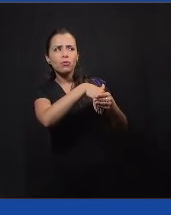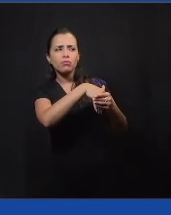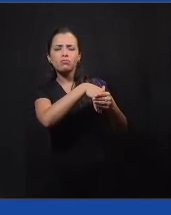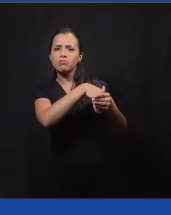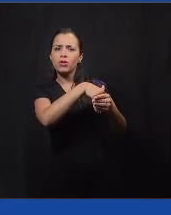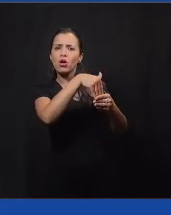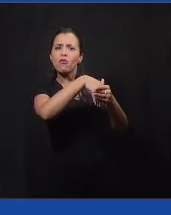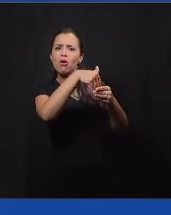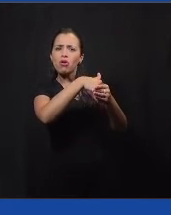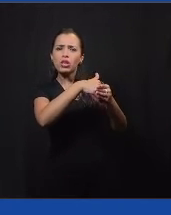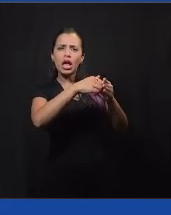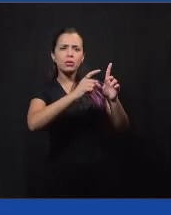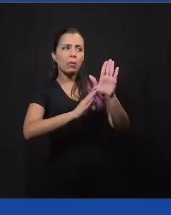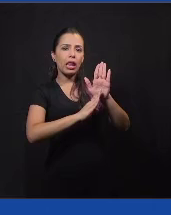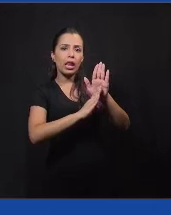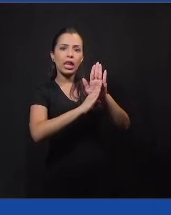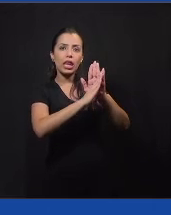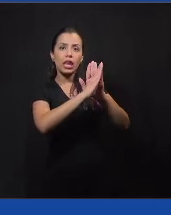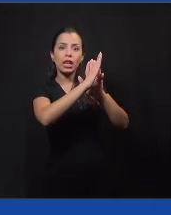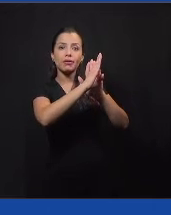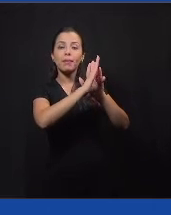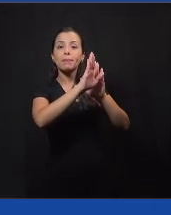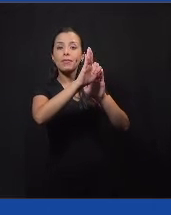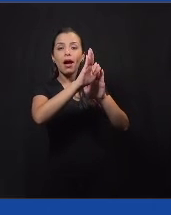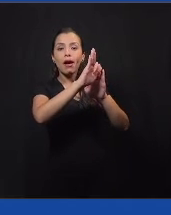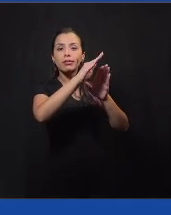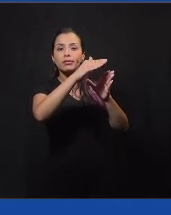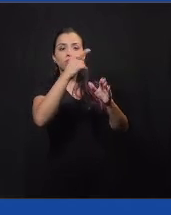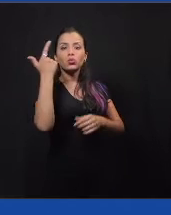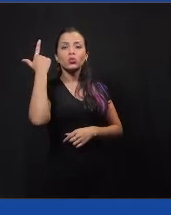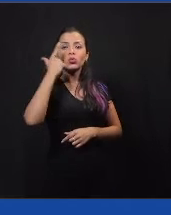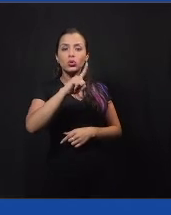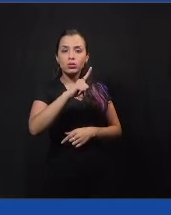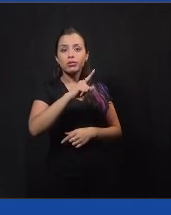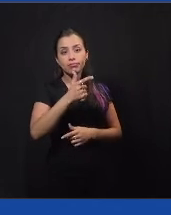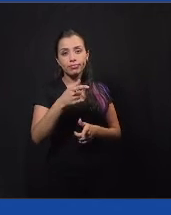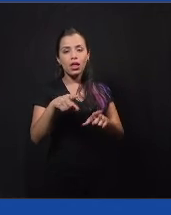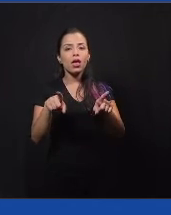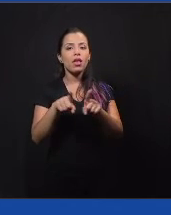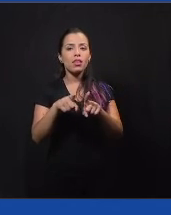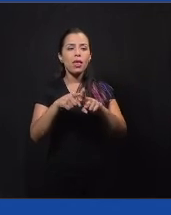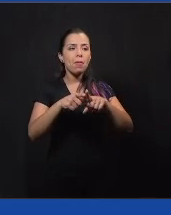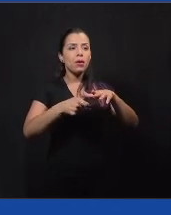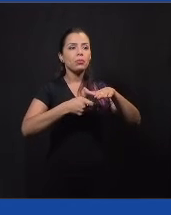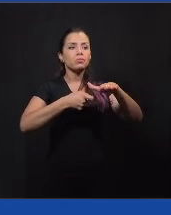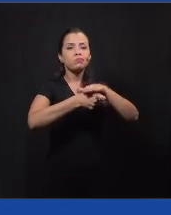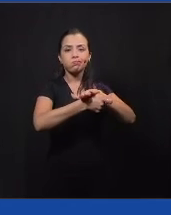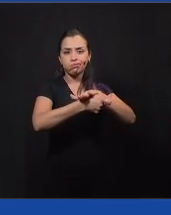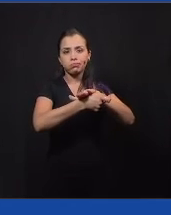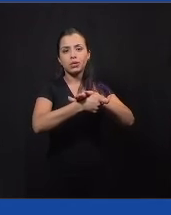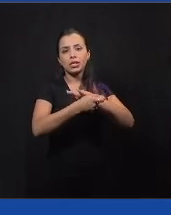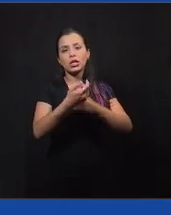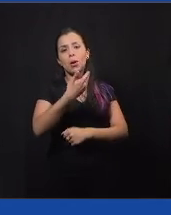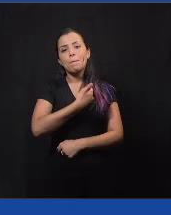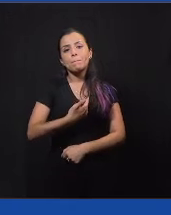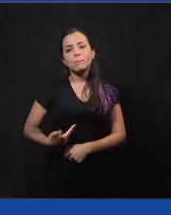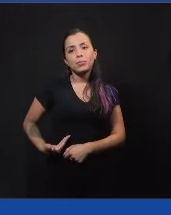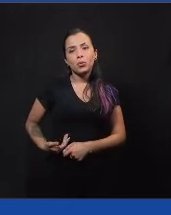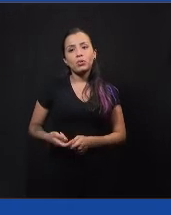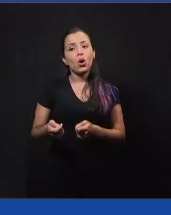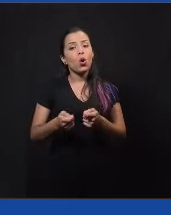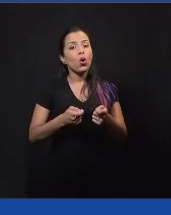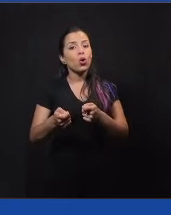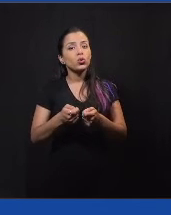eleito, coisas desse tipo. E por fim, o orçamento público, como que é gasto o nosso dinheiro, como que é gerido o nosso dinheiro, né,